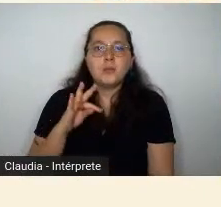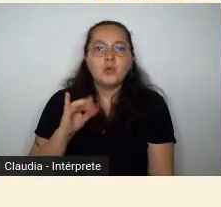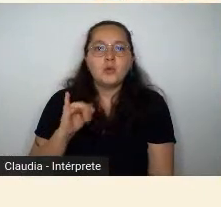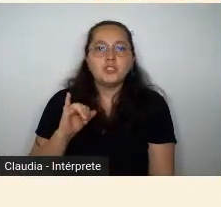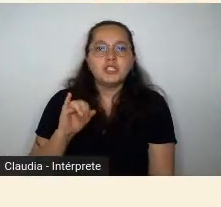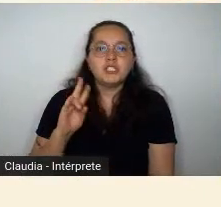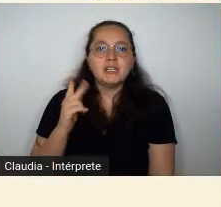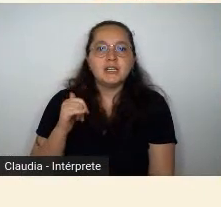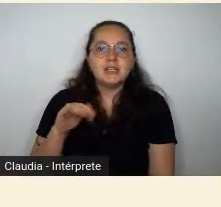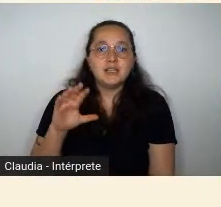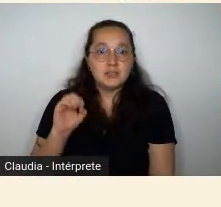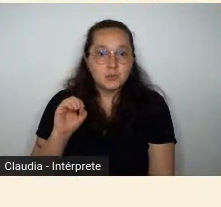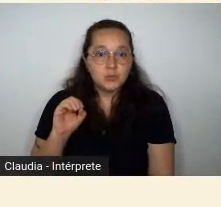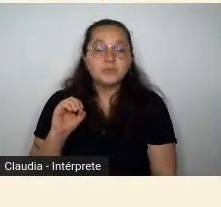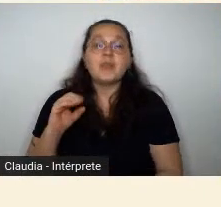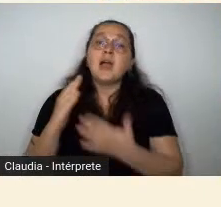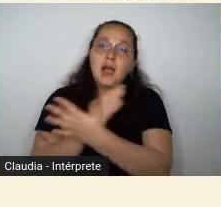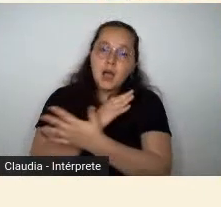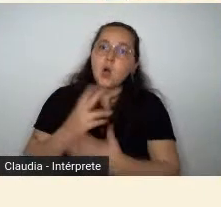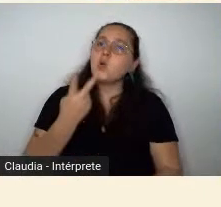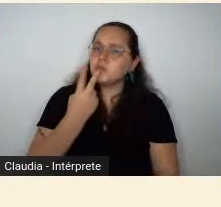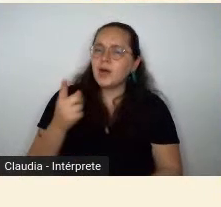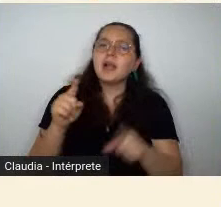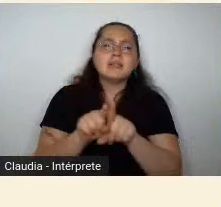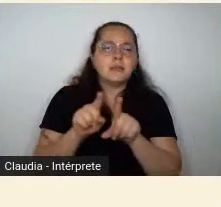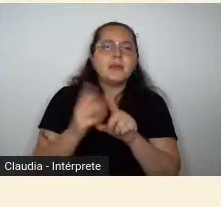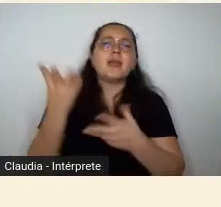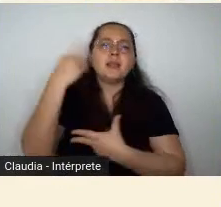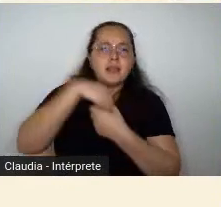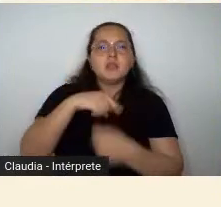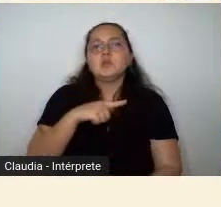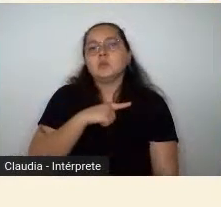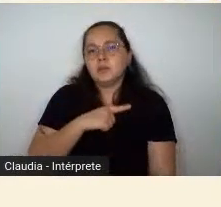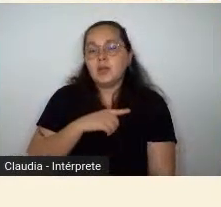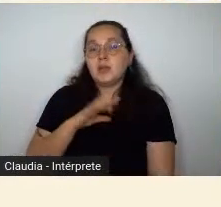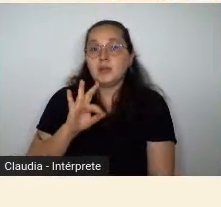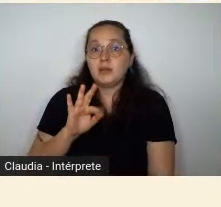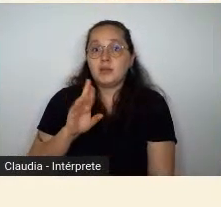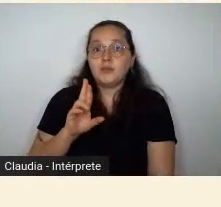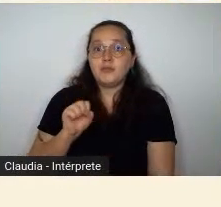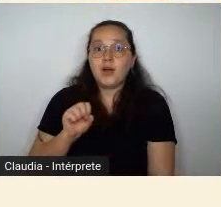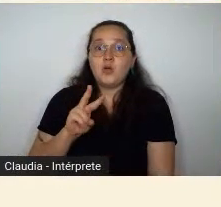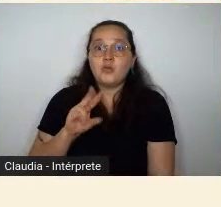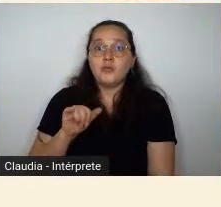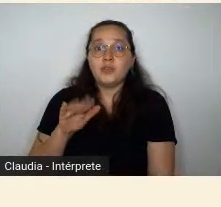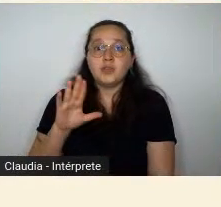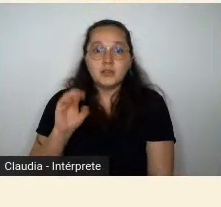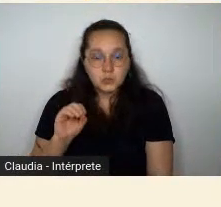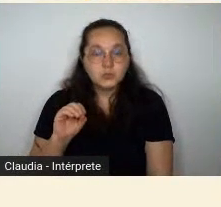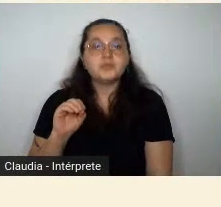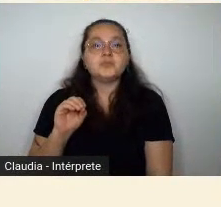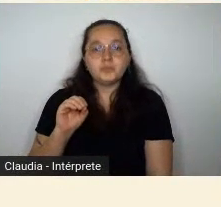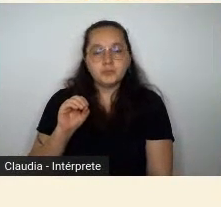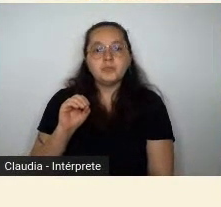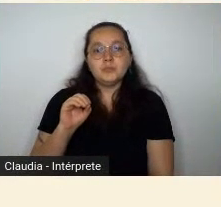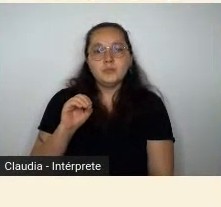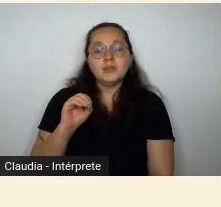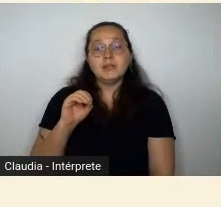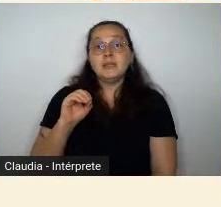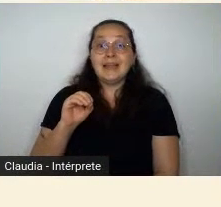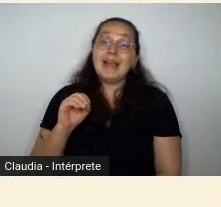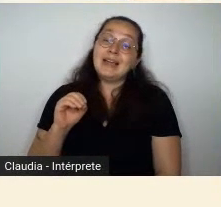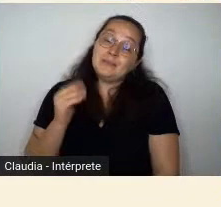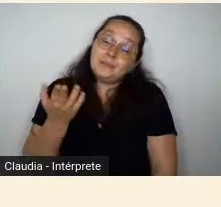influências do faldismo, por isso, há quem aponte a proximidade da pintura de Aita nessa